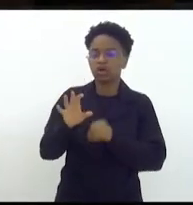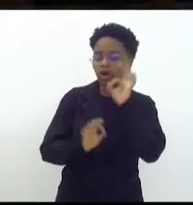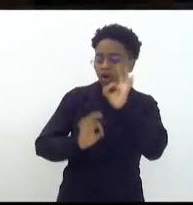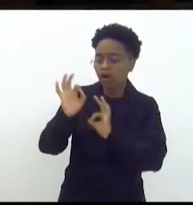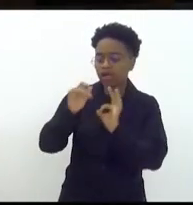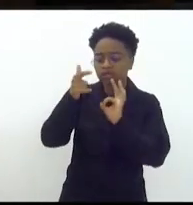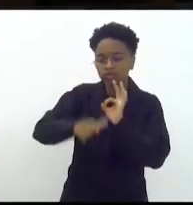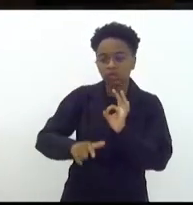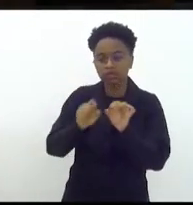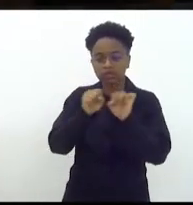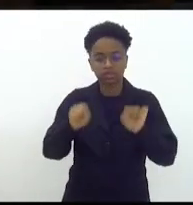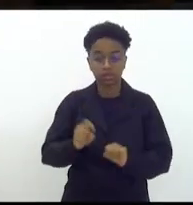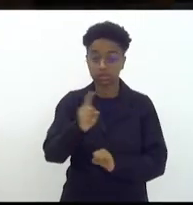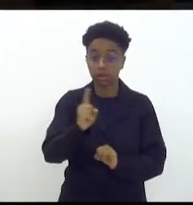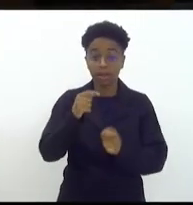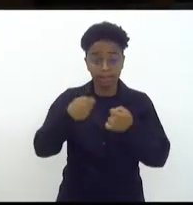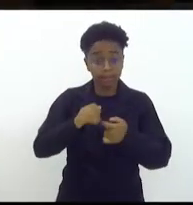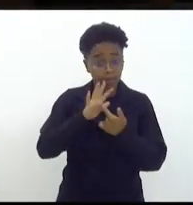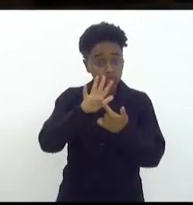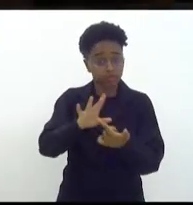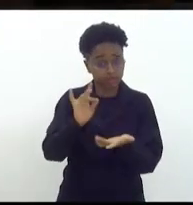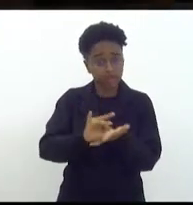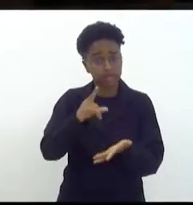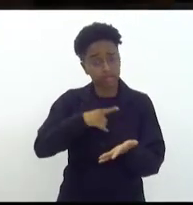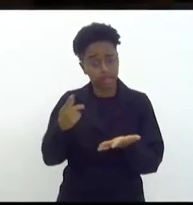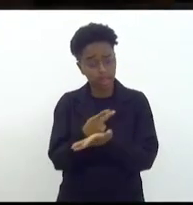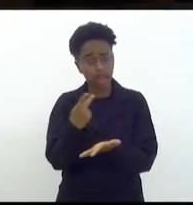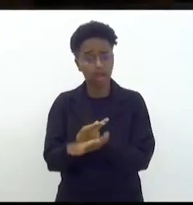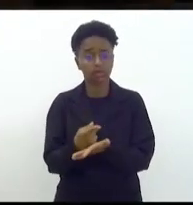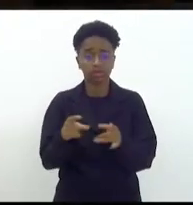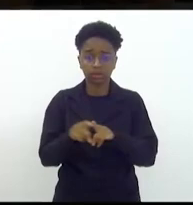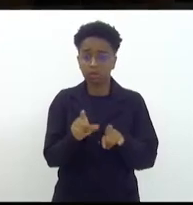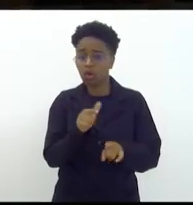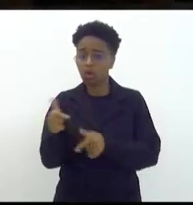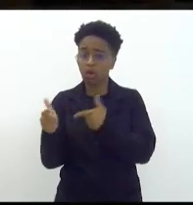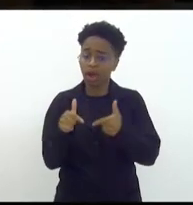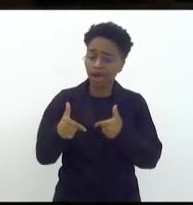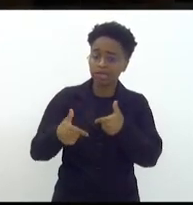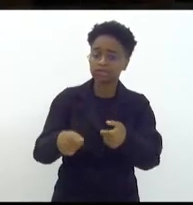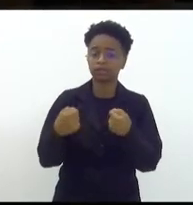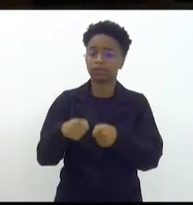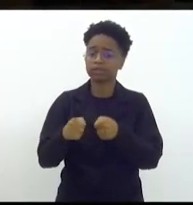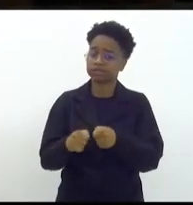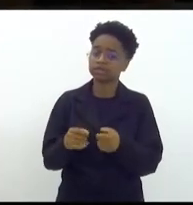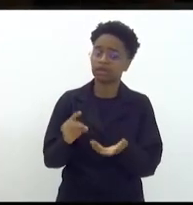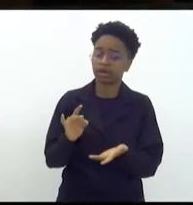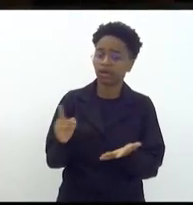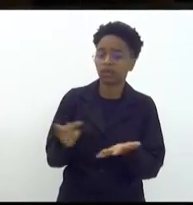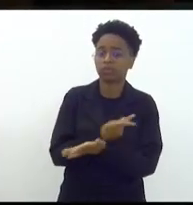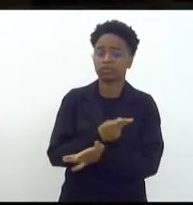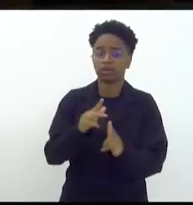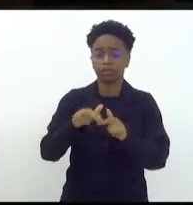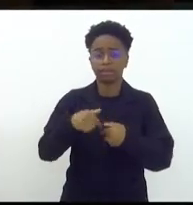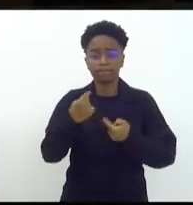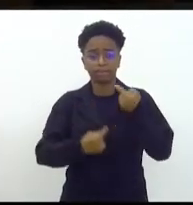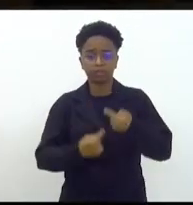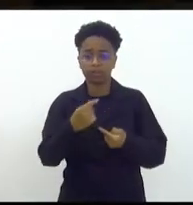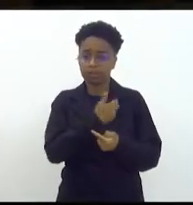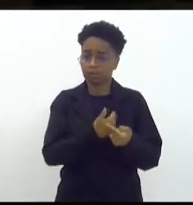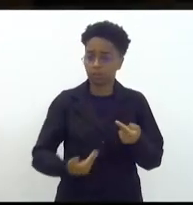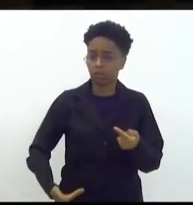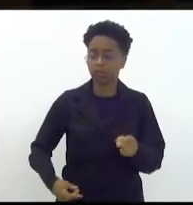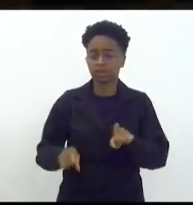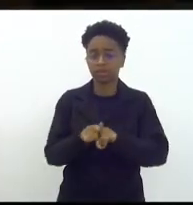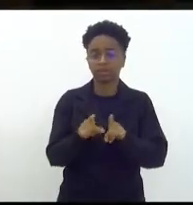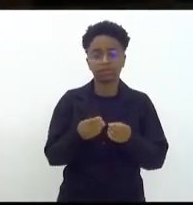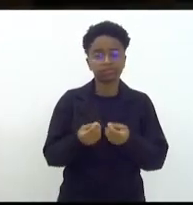sistema é dizer que está errado que outras práticas devem ser consolidadas a partir de políticas públicas que